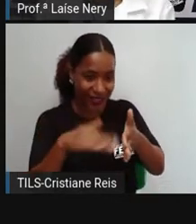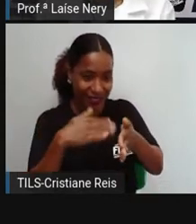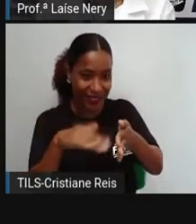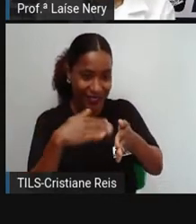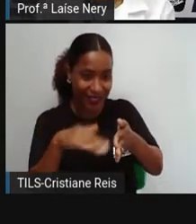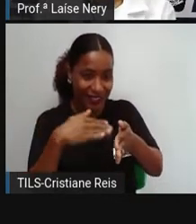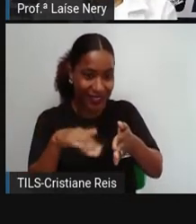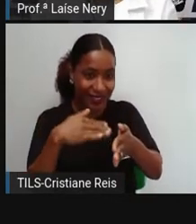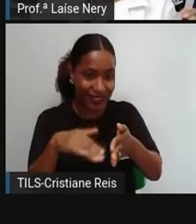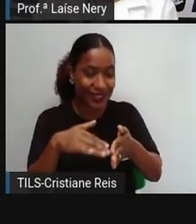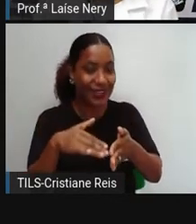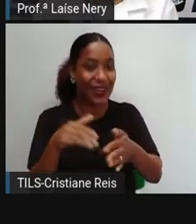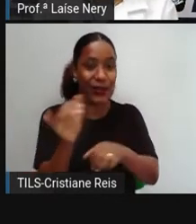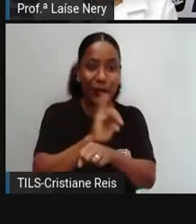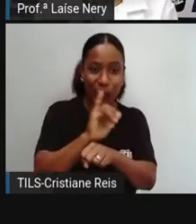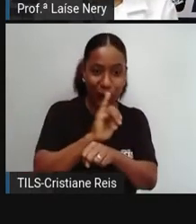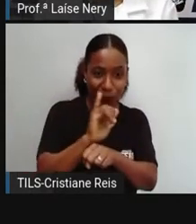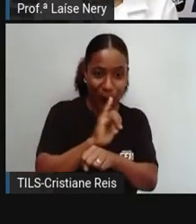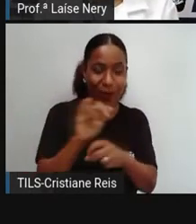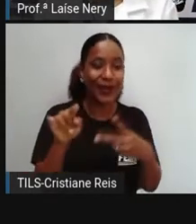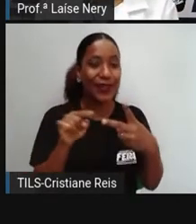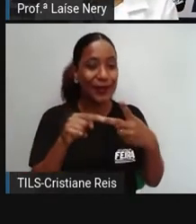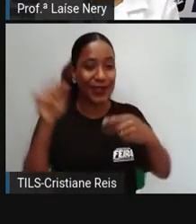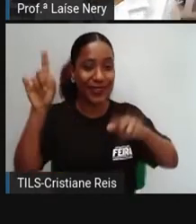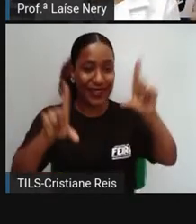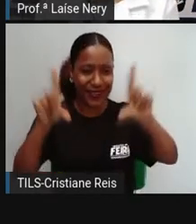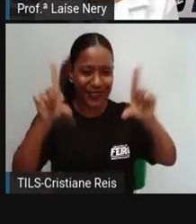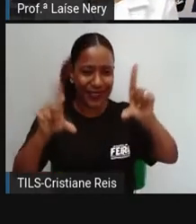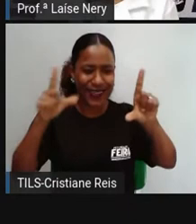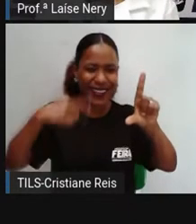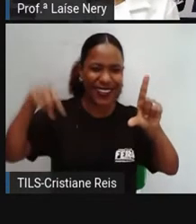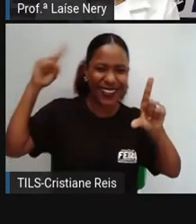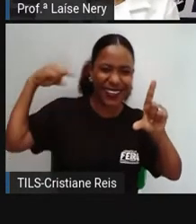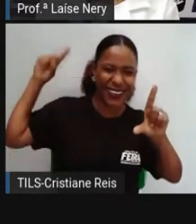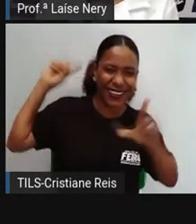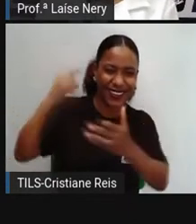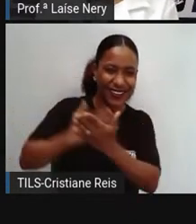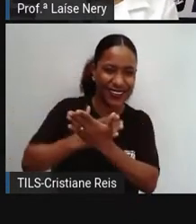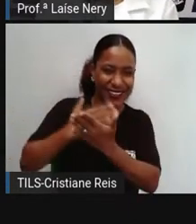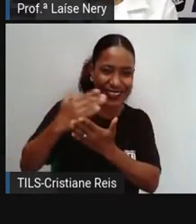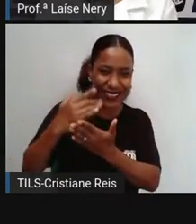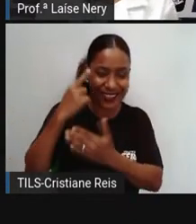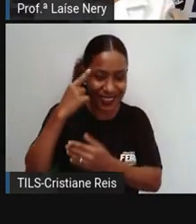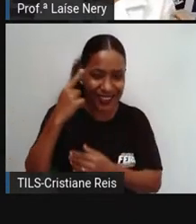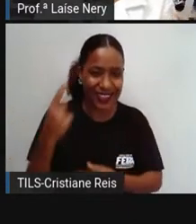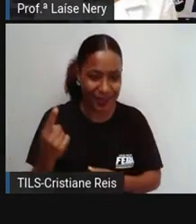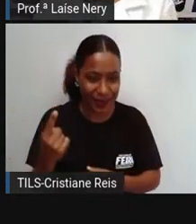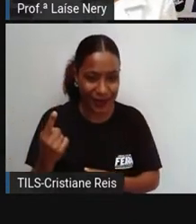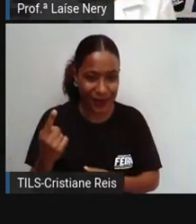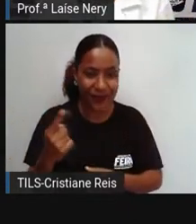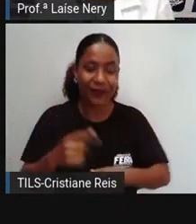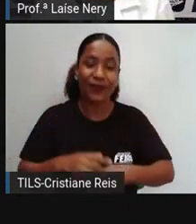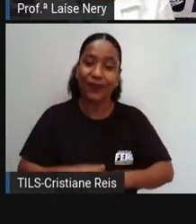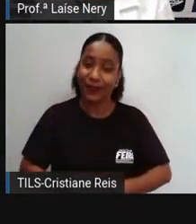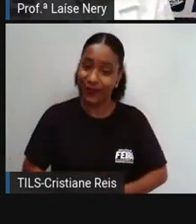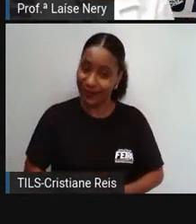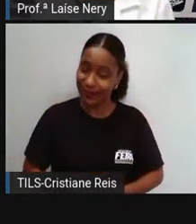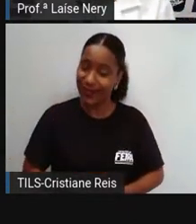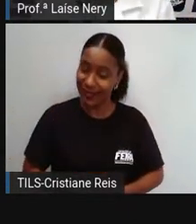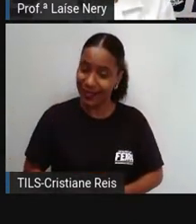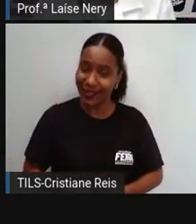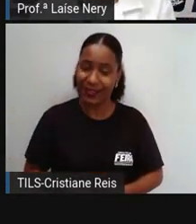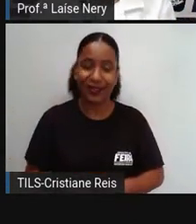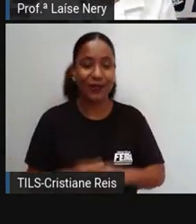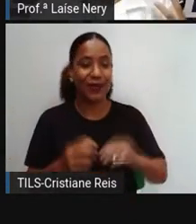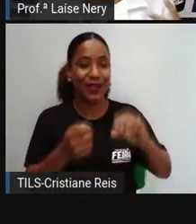TV, nós vamos relembrar essas aulas. Elas tinham a ver com as características do nosso